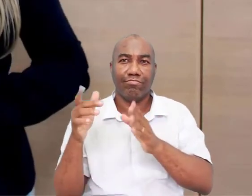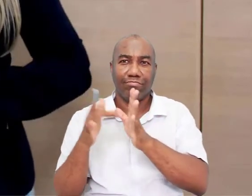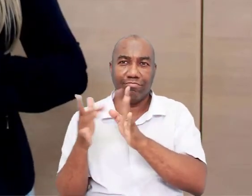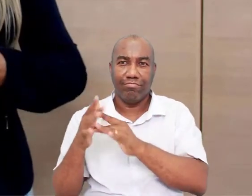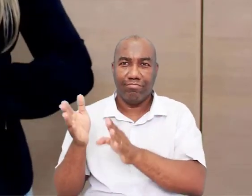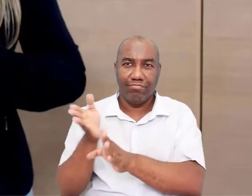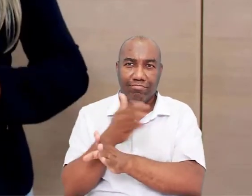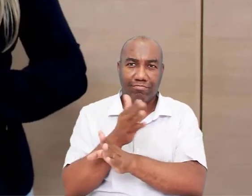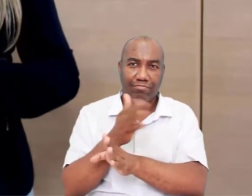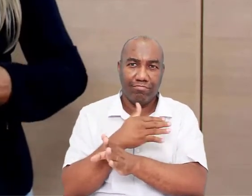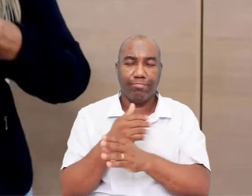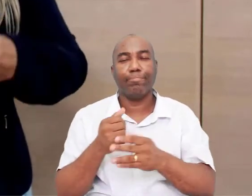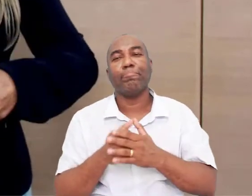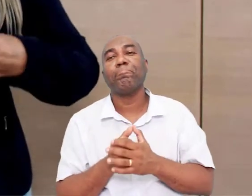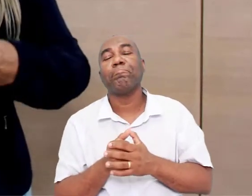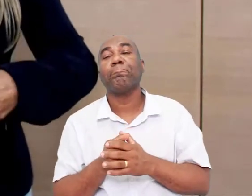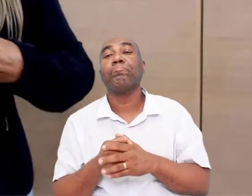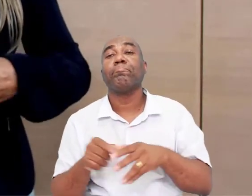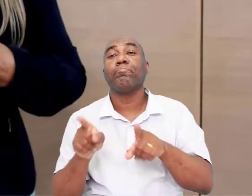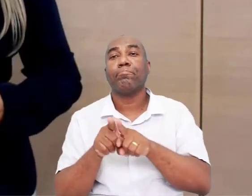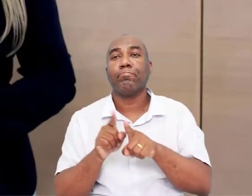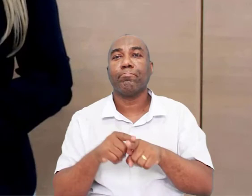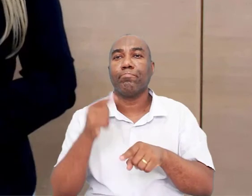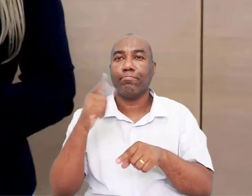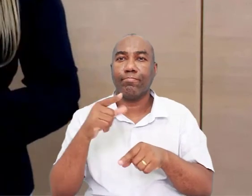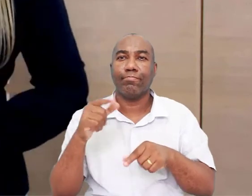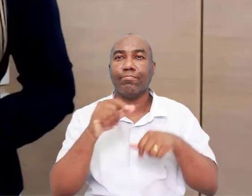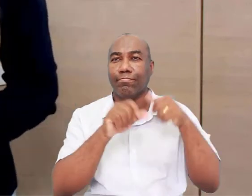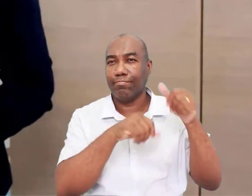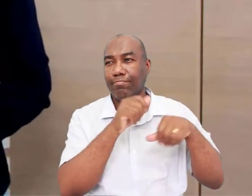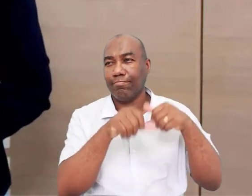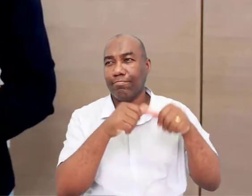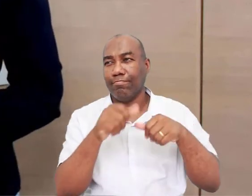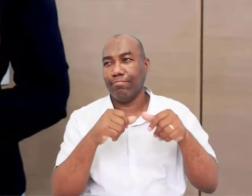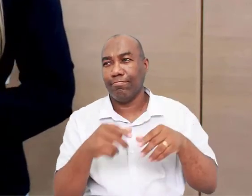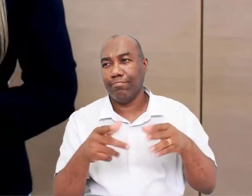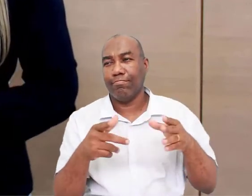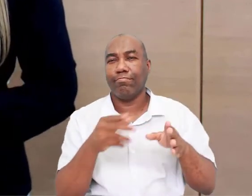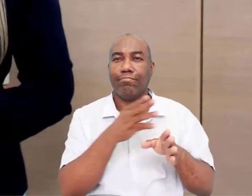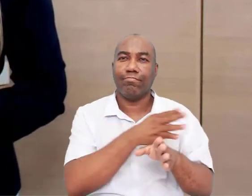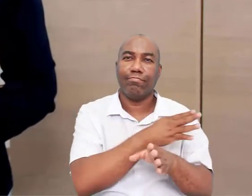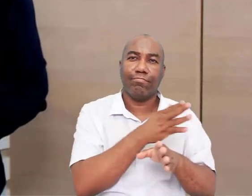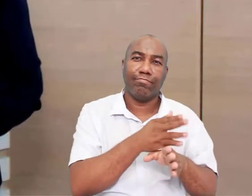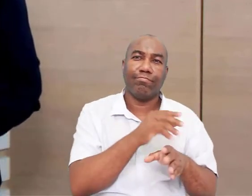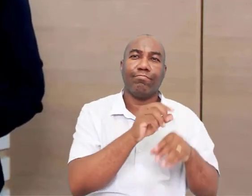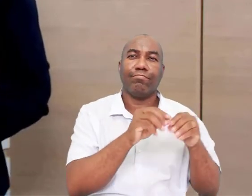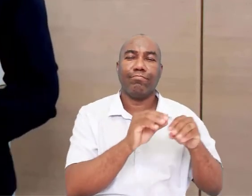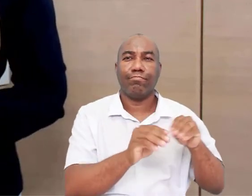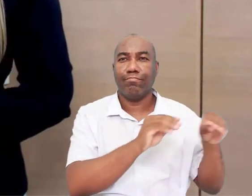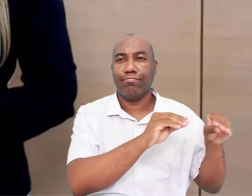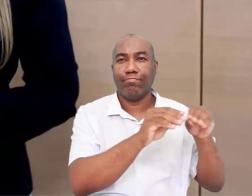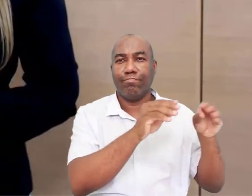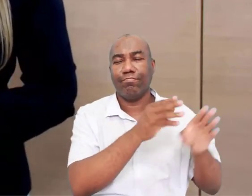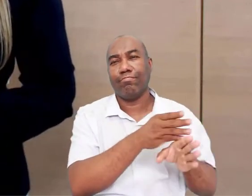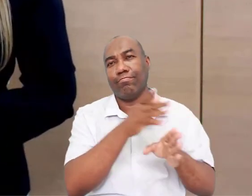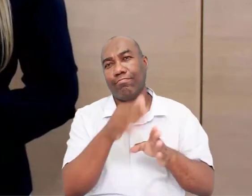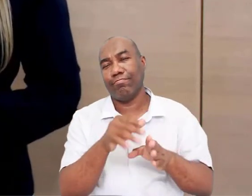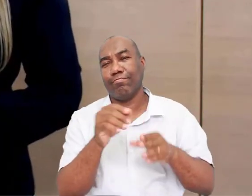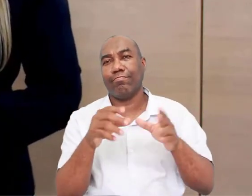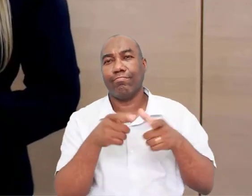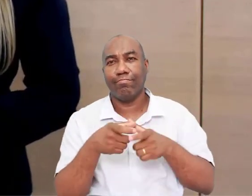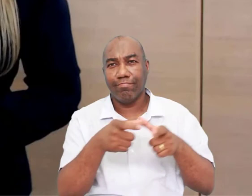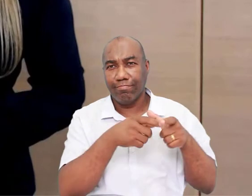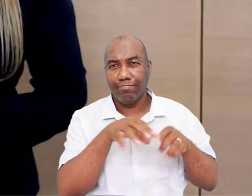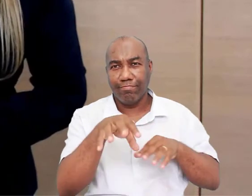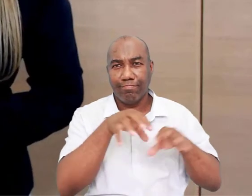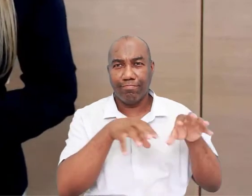né? Então, esse processo vai transformar esses nossos ancestrais. De nômade, ele se tornou sedentário. Pequenos grupos, grandes grupos. Aqui a